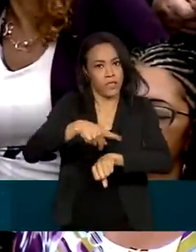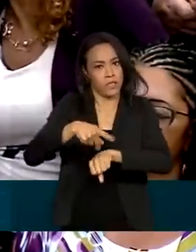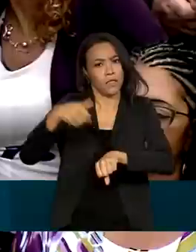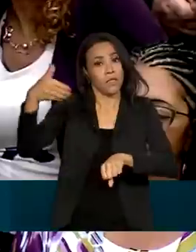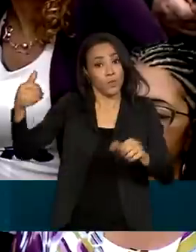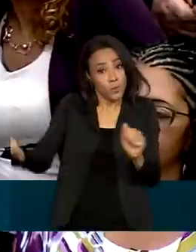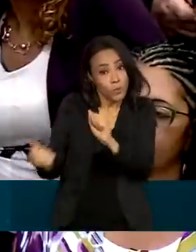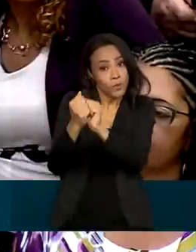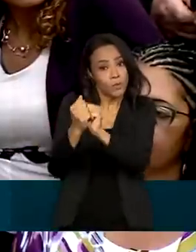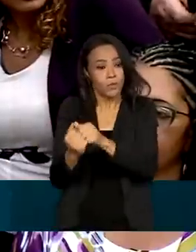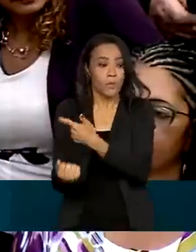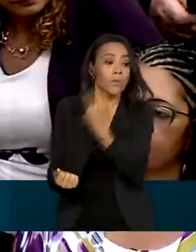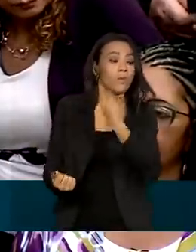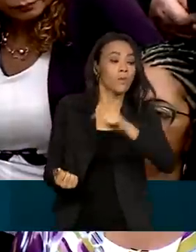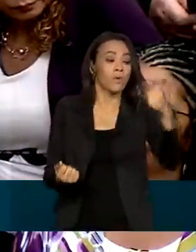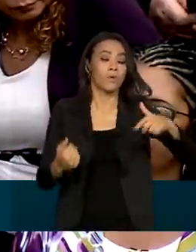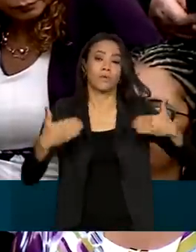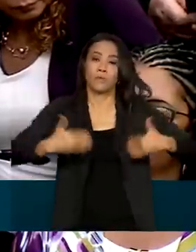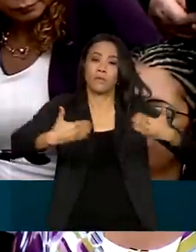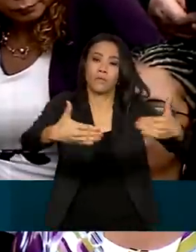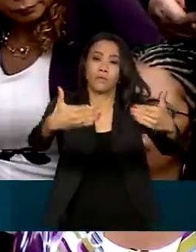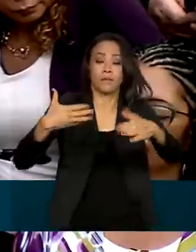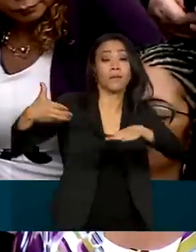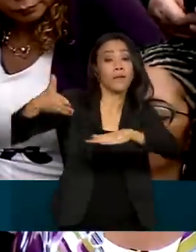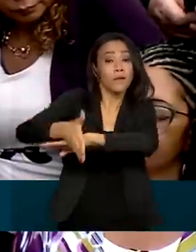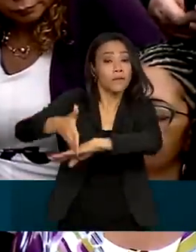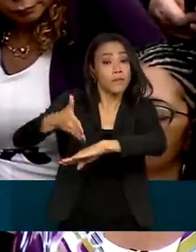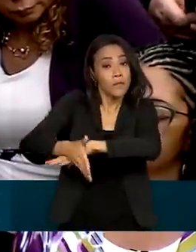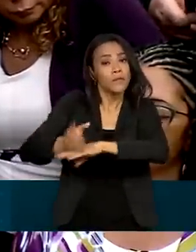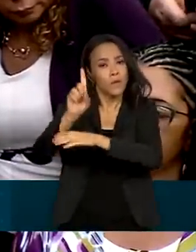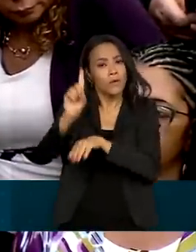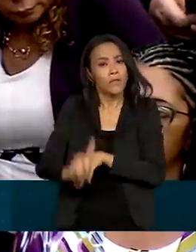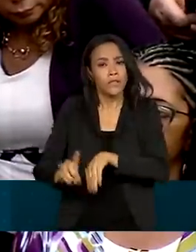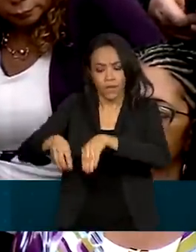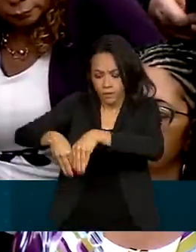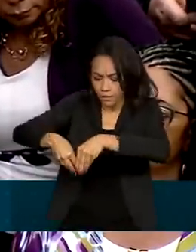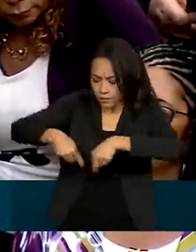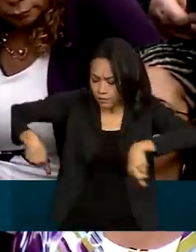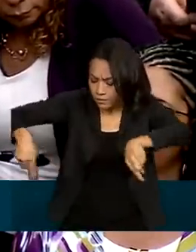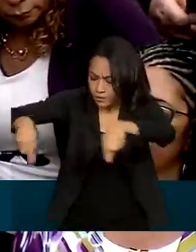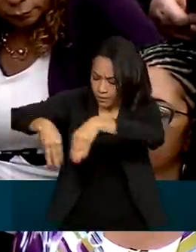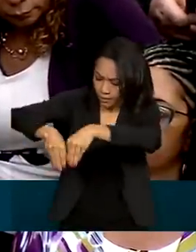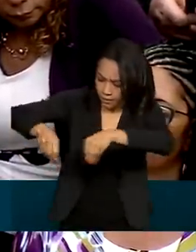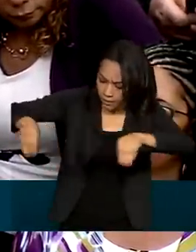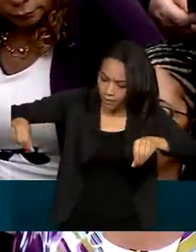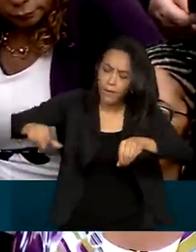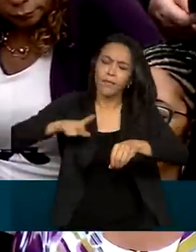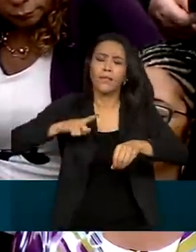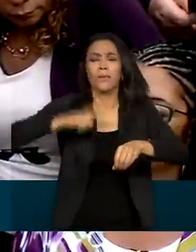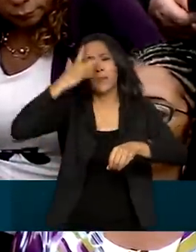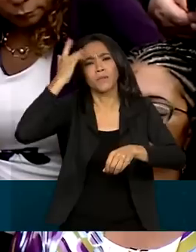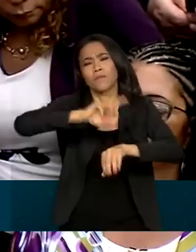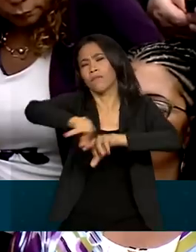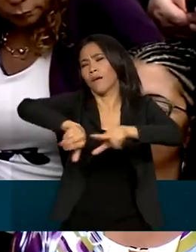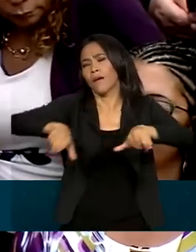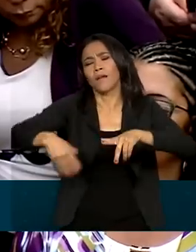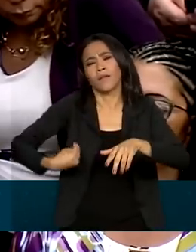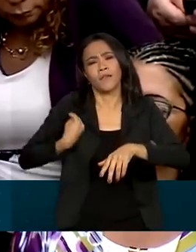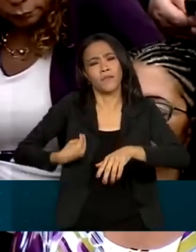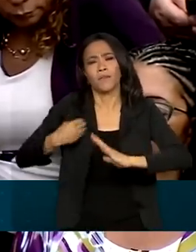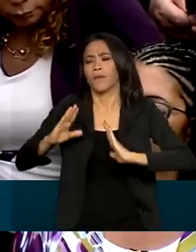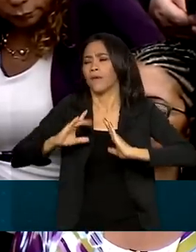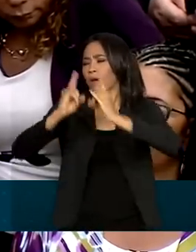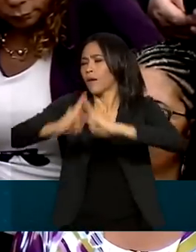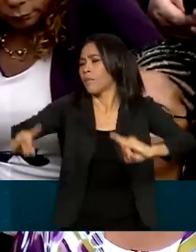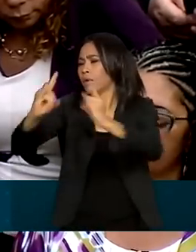deve promover o acesso à terra. Temos milhares de famílias vivendo em acampamento, em beira de estrada, em